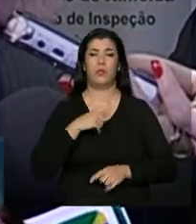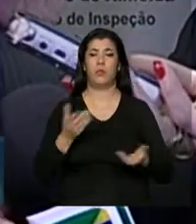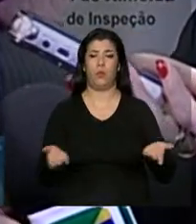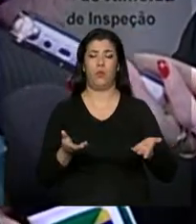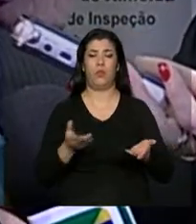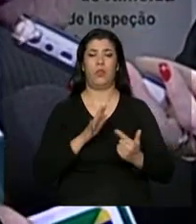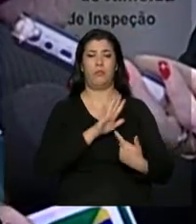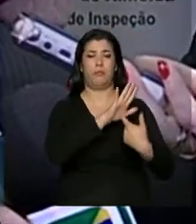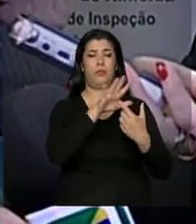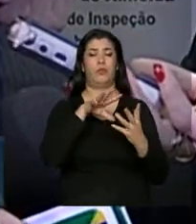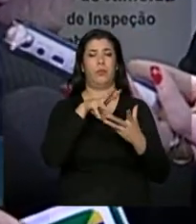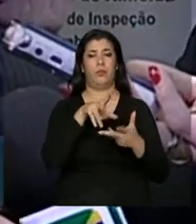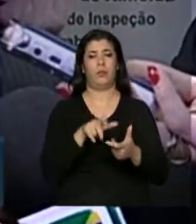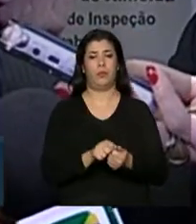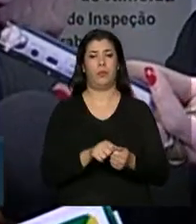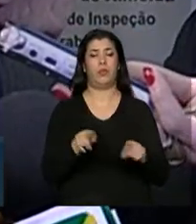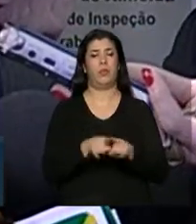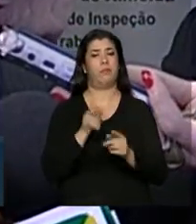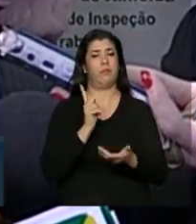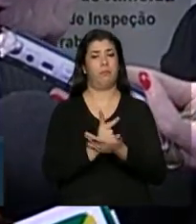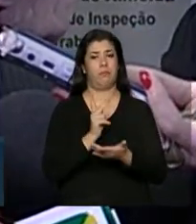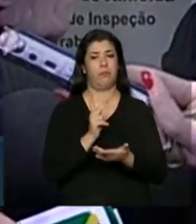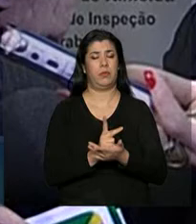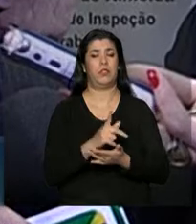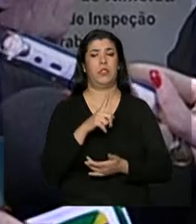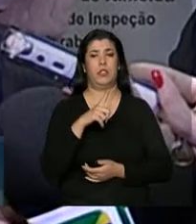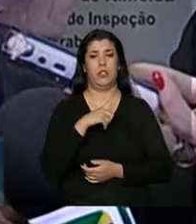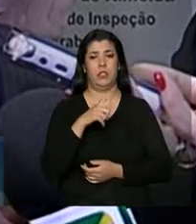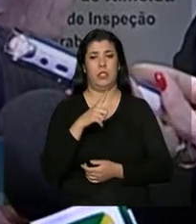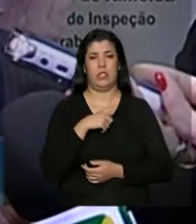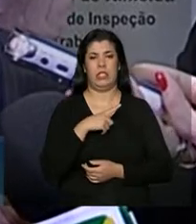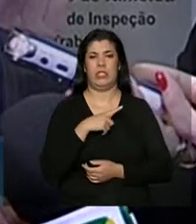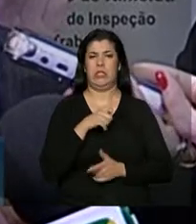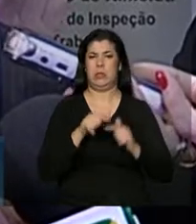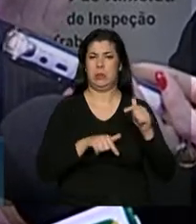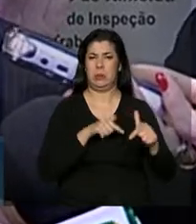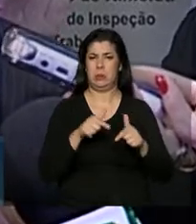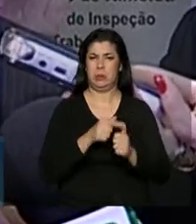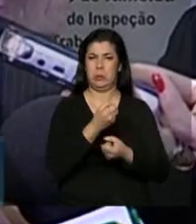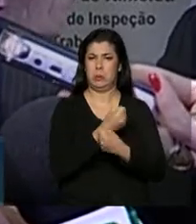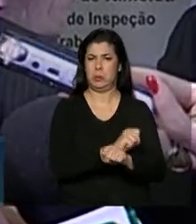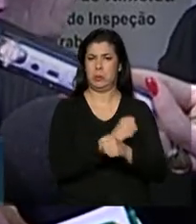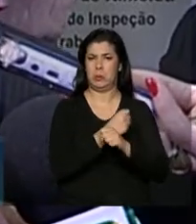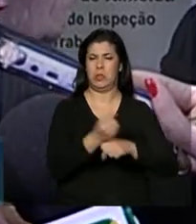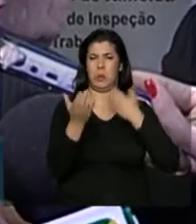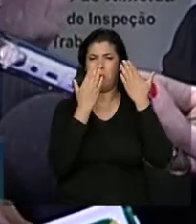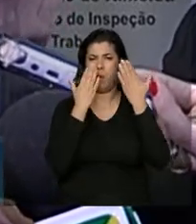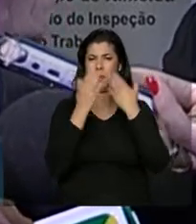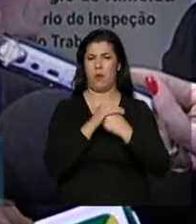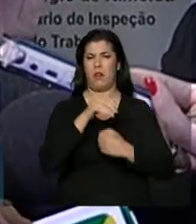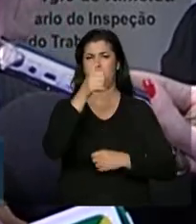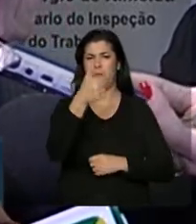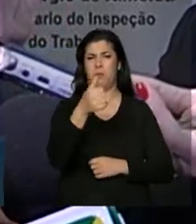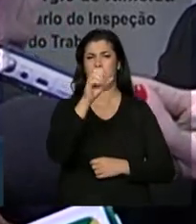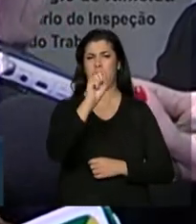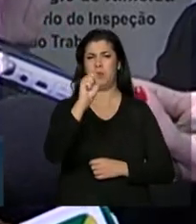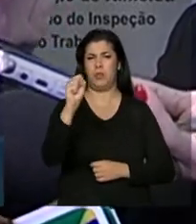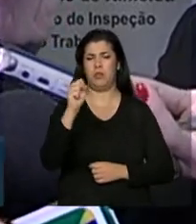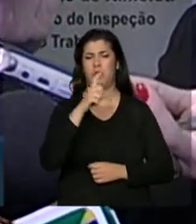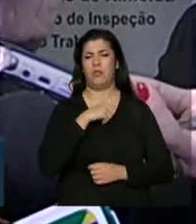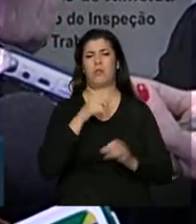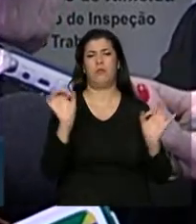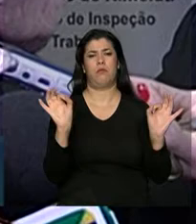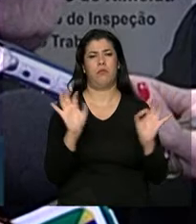hoje mostrando e manter ainda uma escravidão pior do que aquela que em 1888 foi